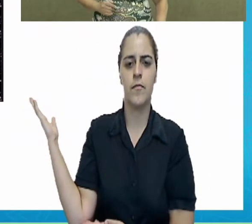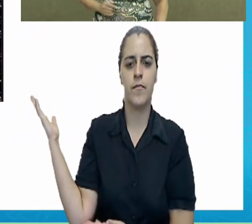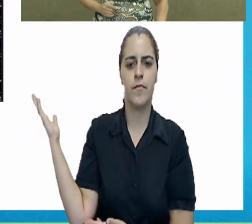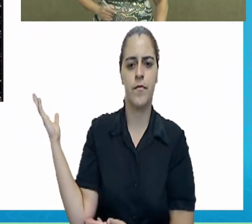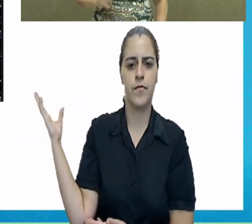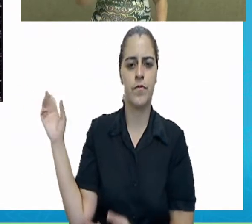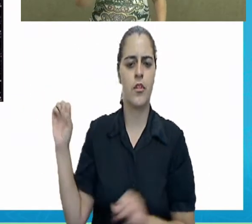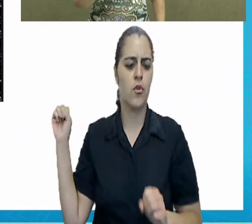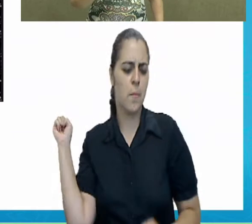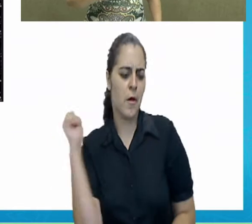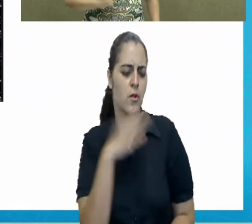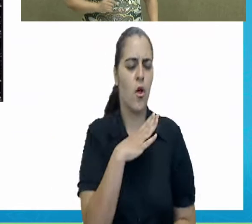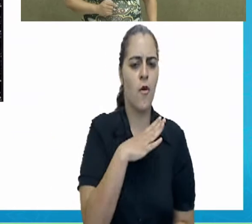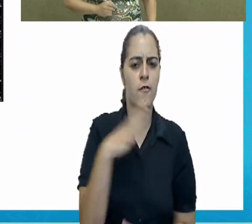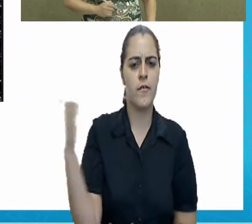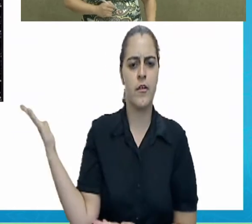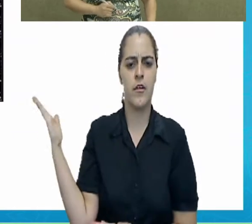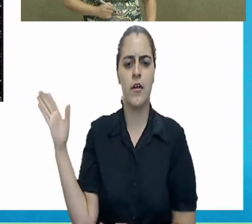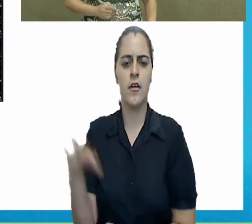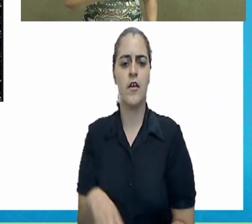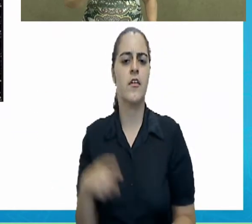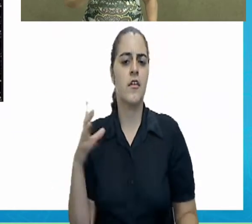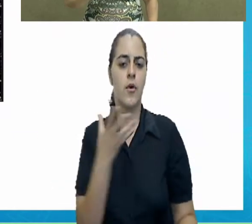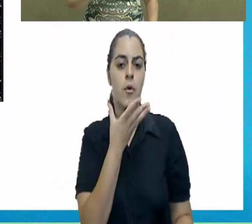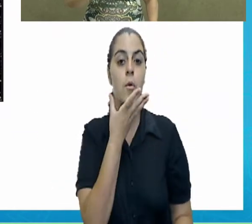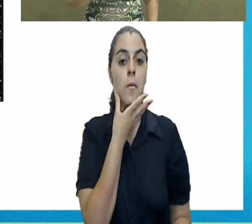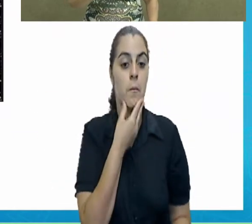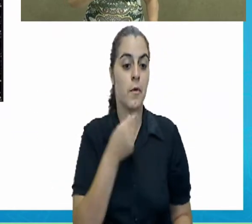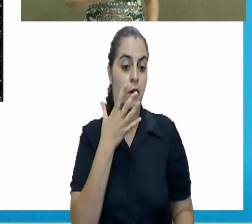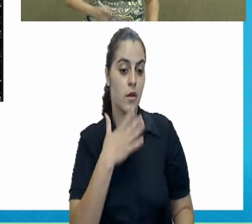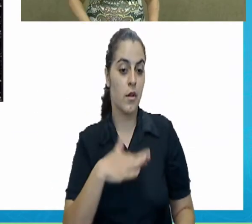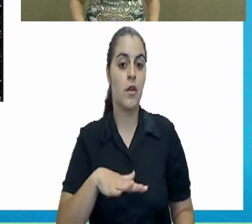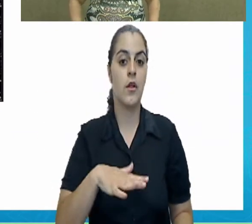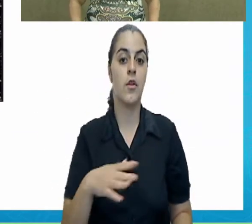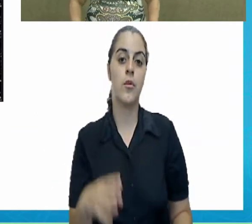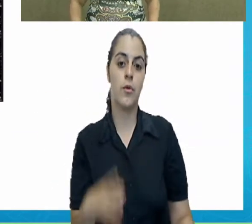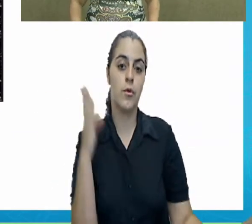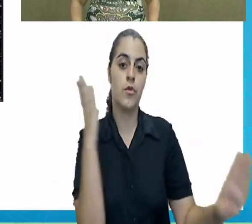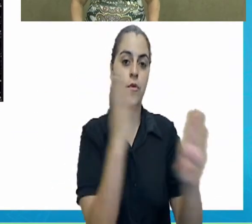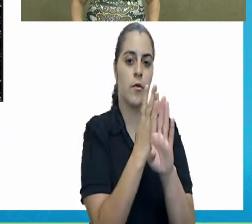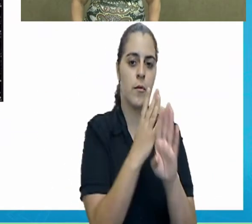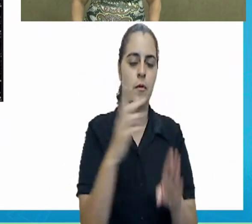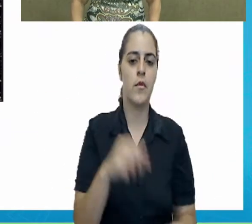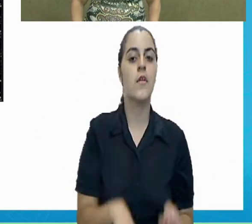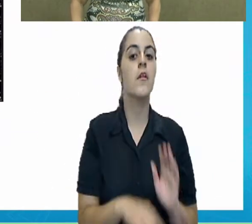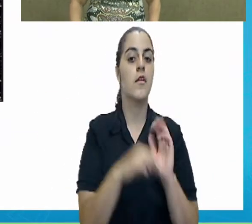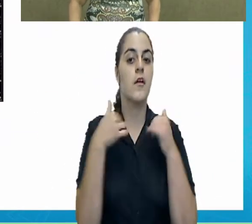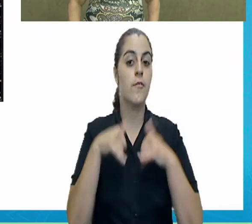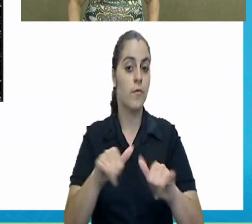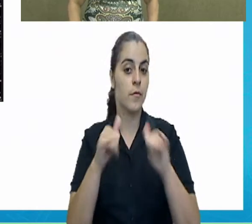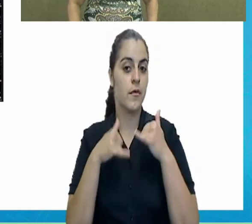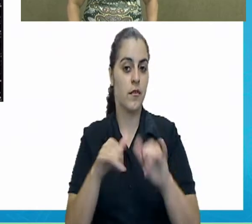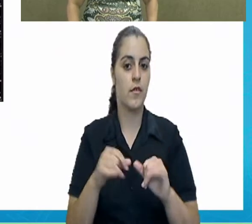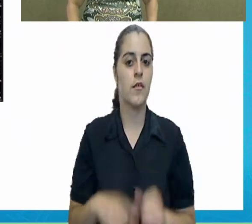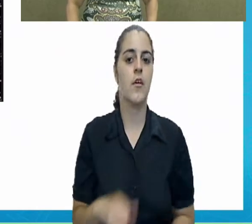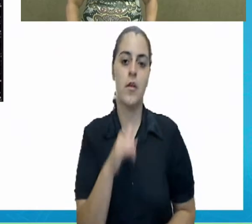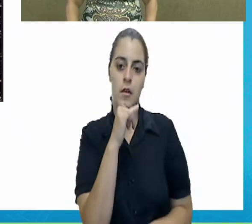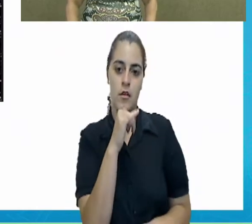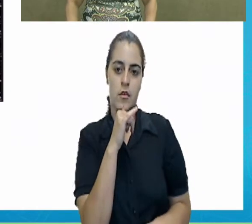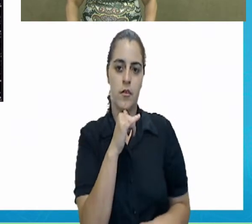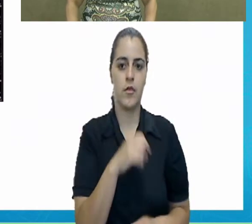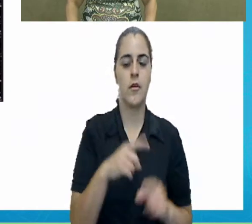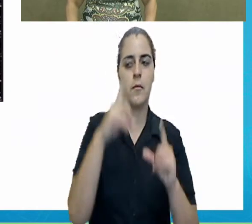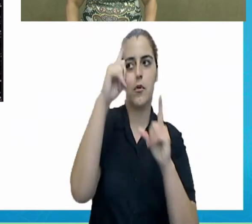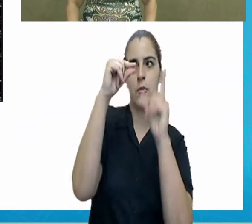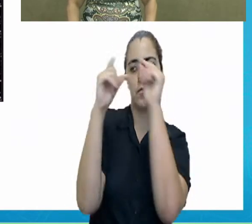supernova que ele descobriu. Embaixo nós temos a seguinte informação. Exemplo de